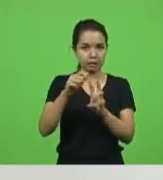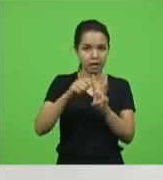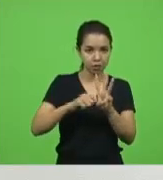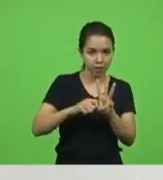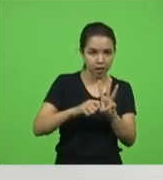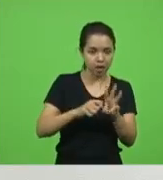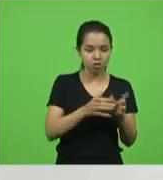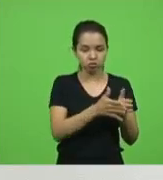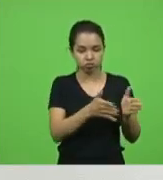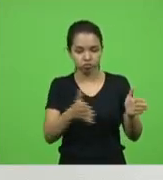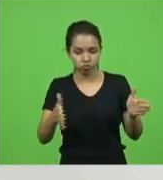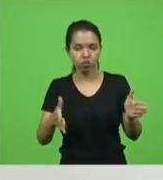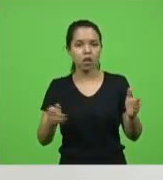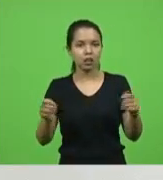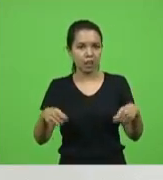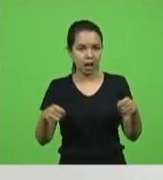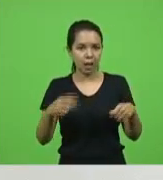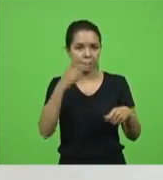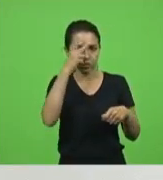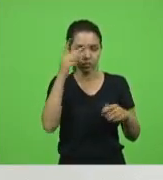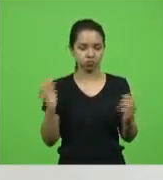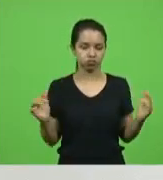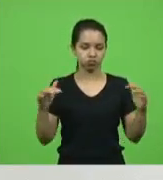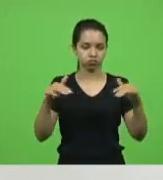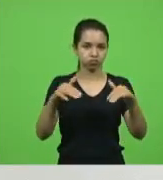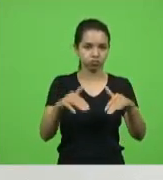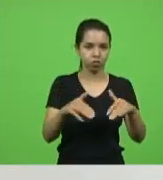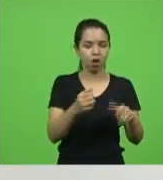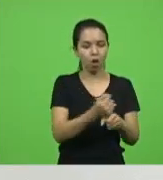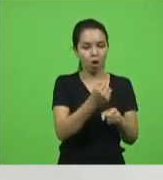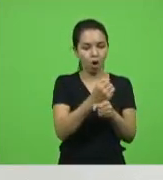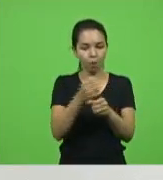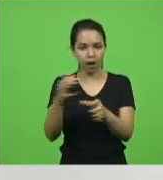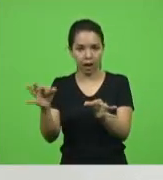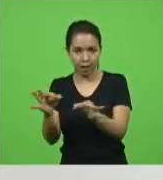de obra para os três meses, terminou a obra, você era soldado da polícia militar.